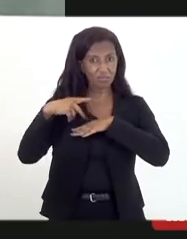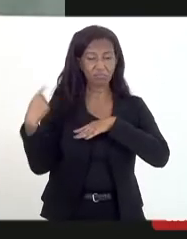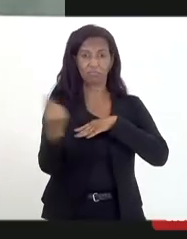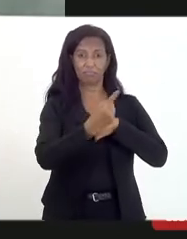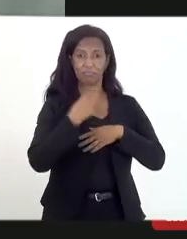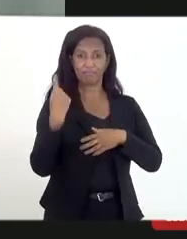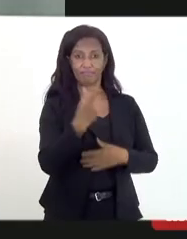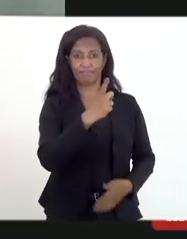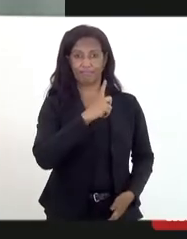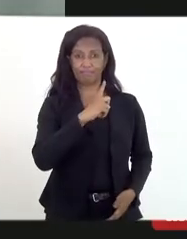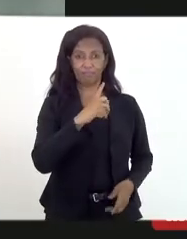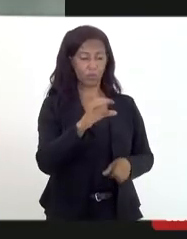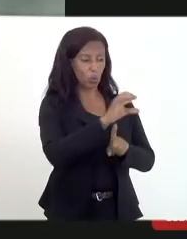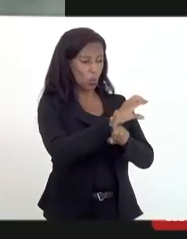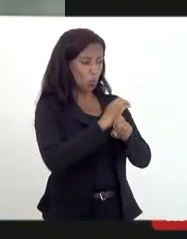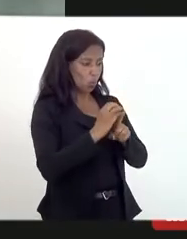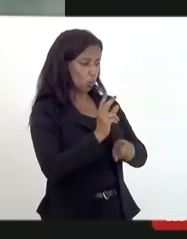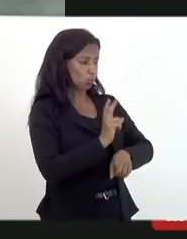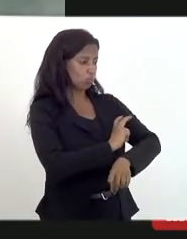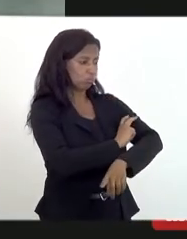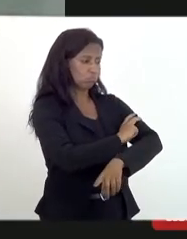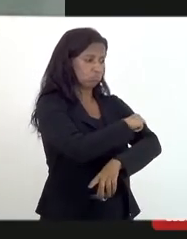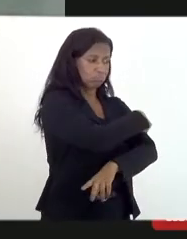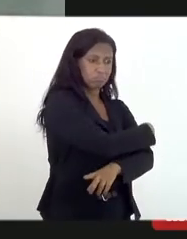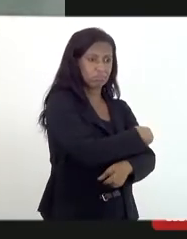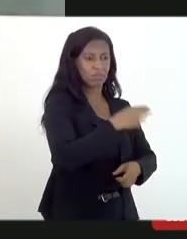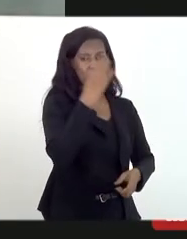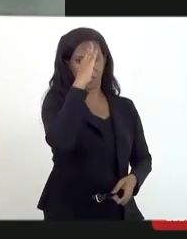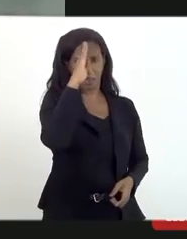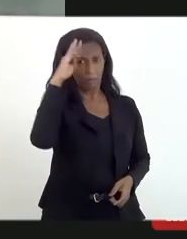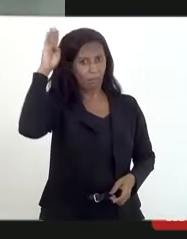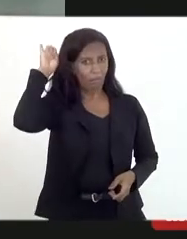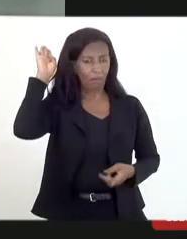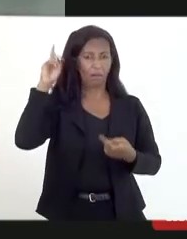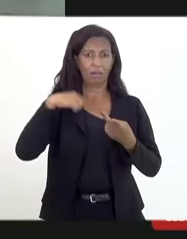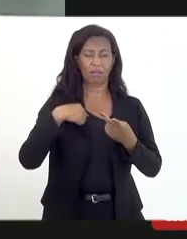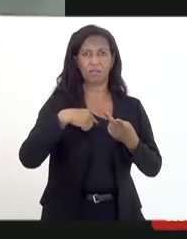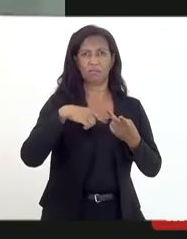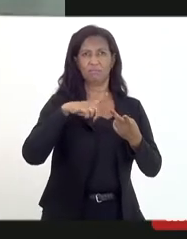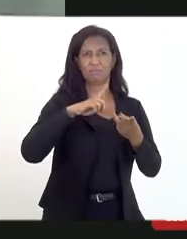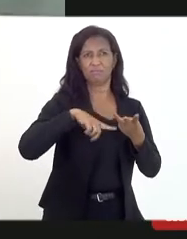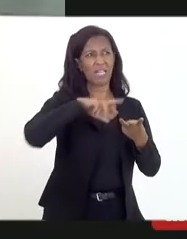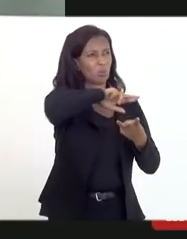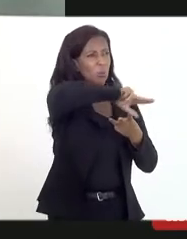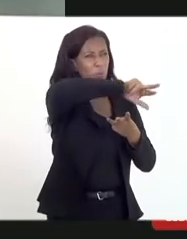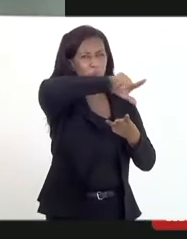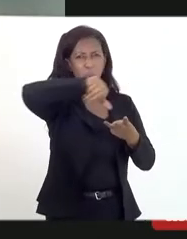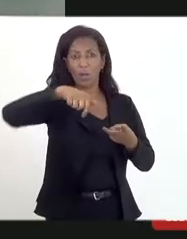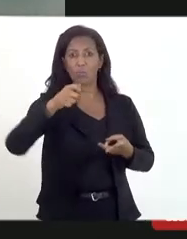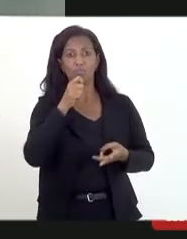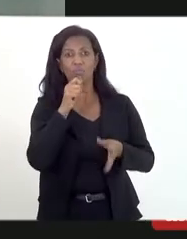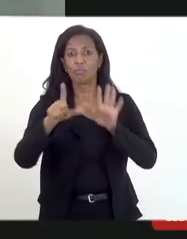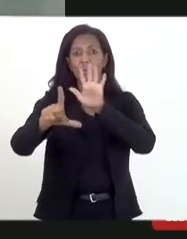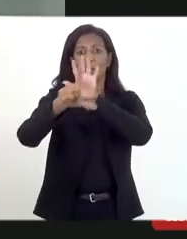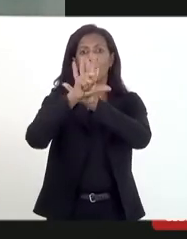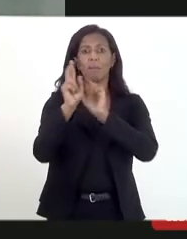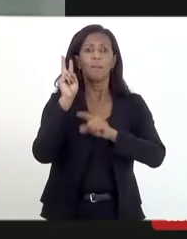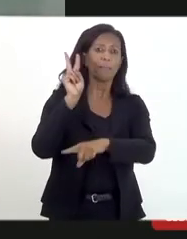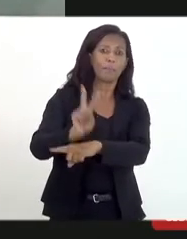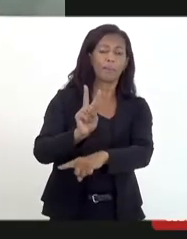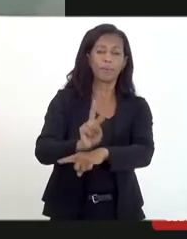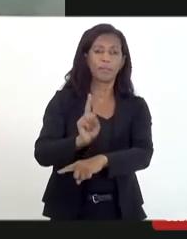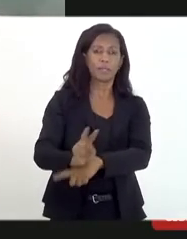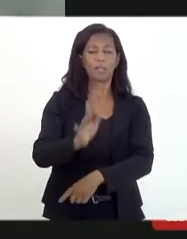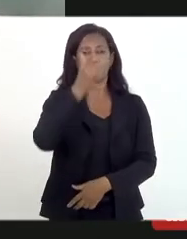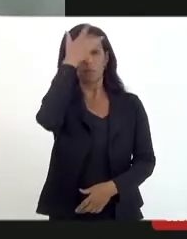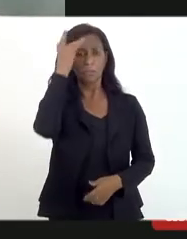temos cultos de candomblé, temos vários tipos de cultos aqui no Brasil, e a gente não tem uma legislação específica para proteção para